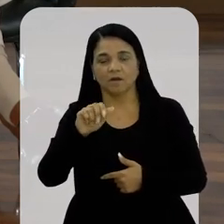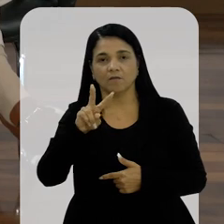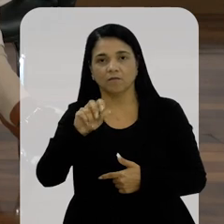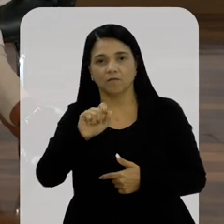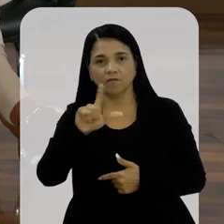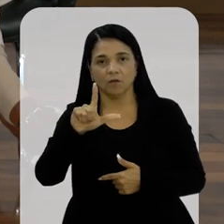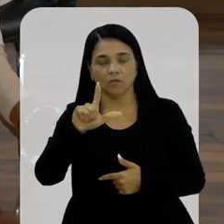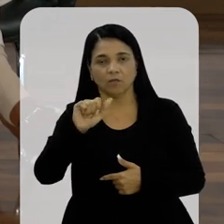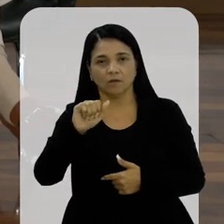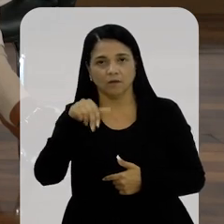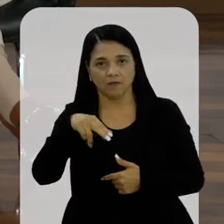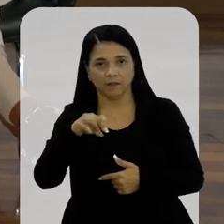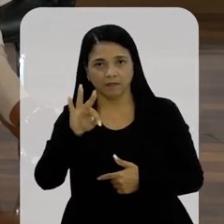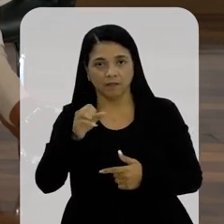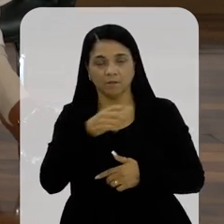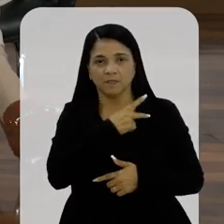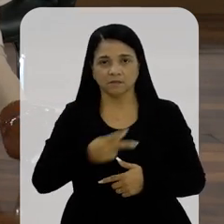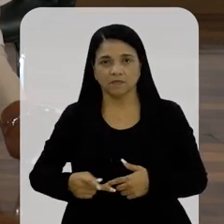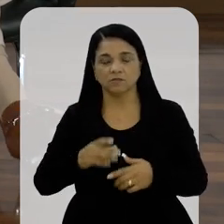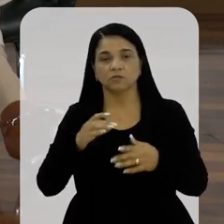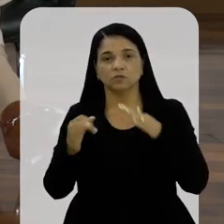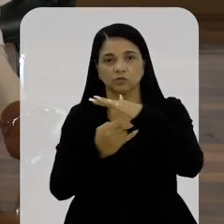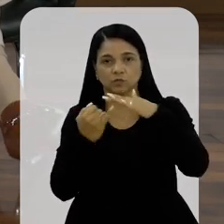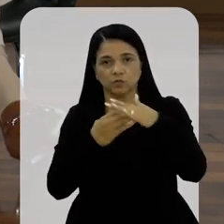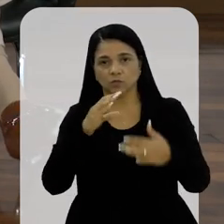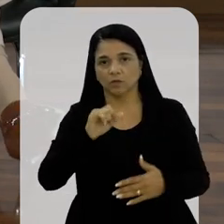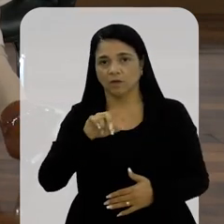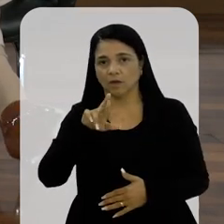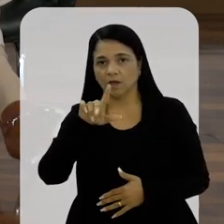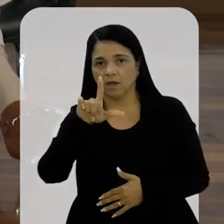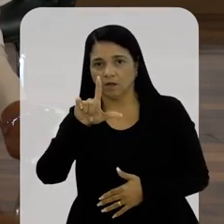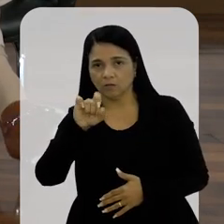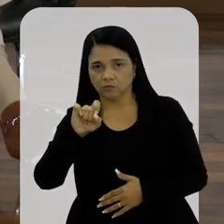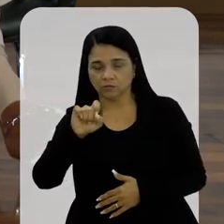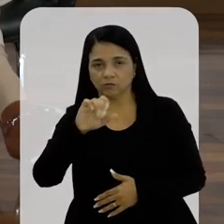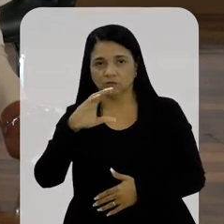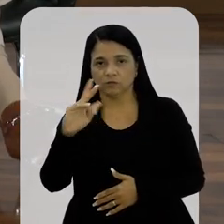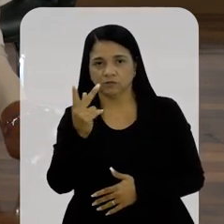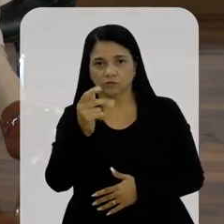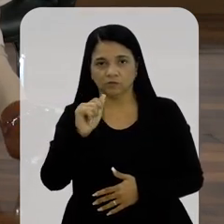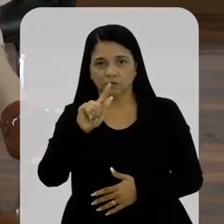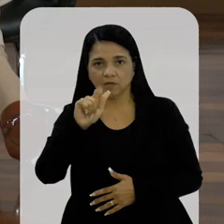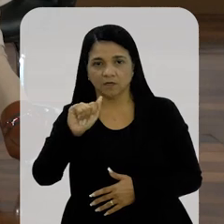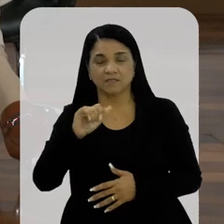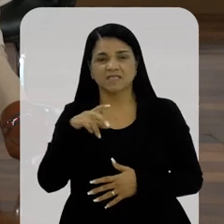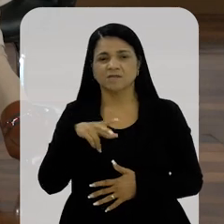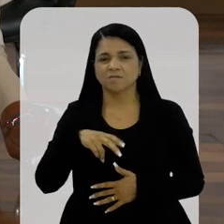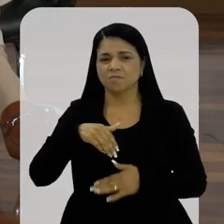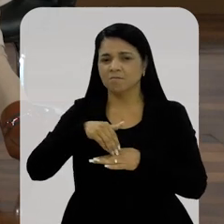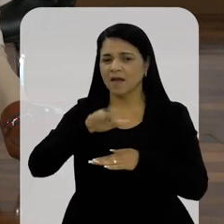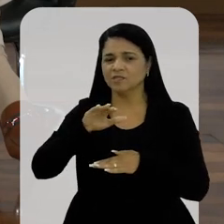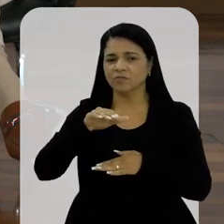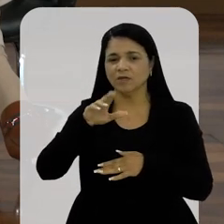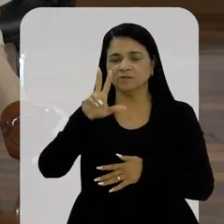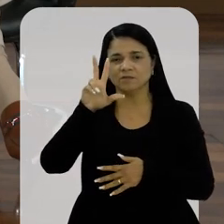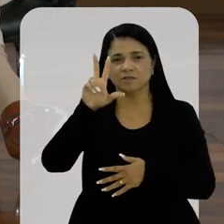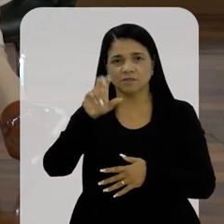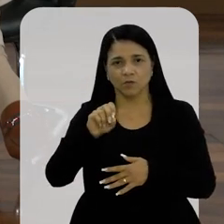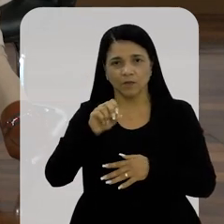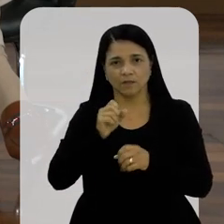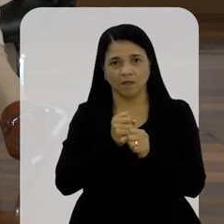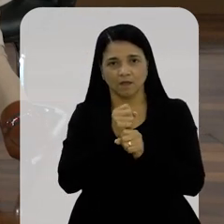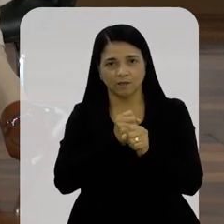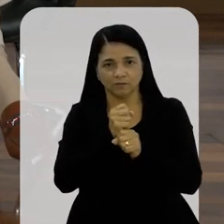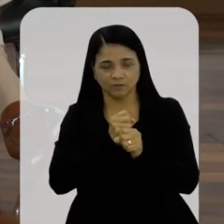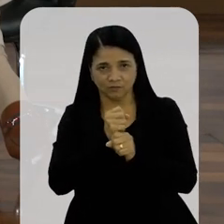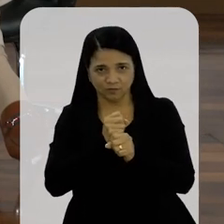presidente do Instituto Carlos Chagas, um instituto com mais de 60 anos de trajetória na área da saúde. Bom, vou